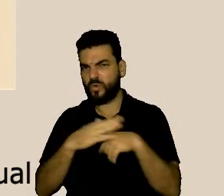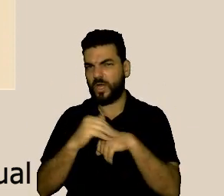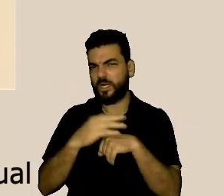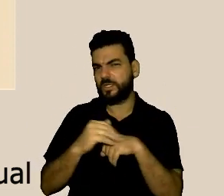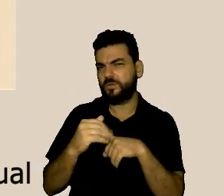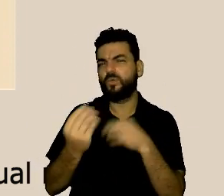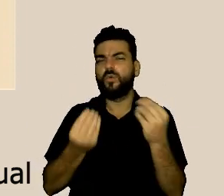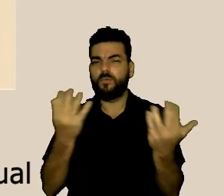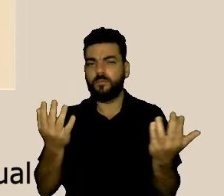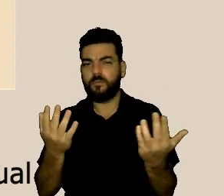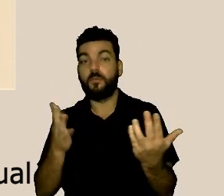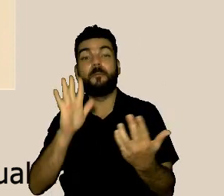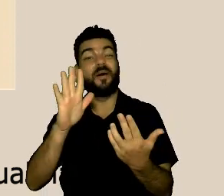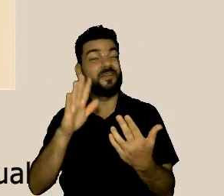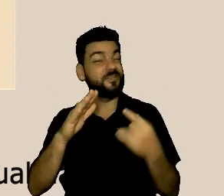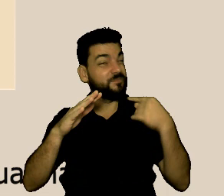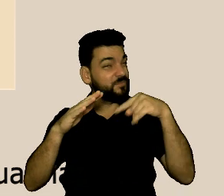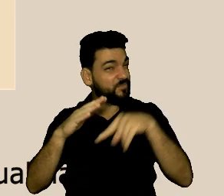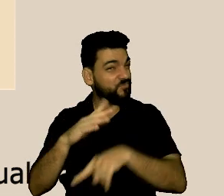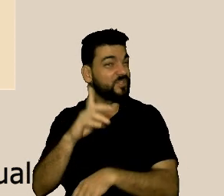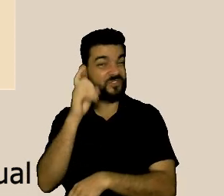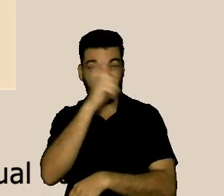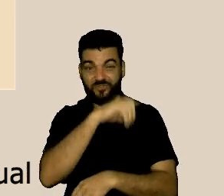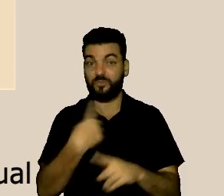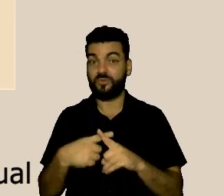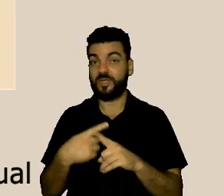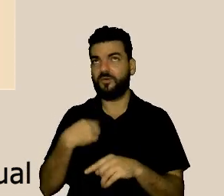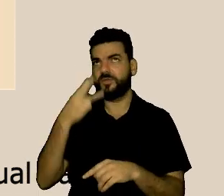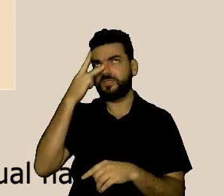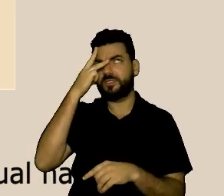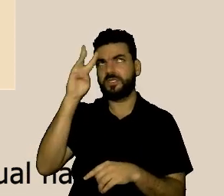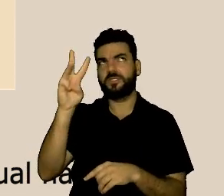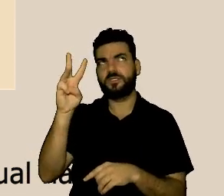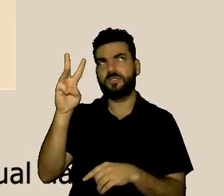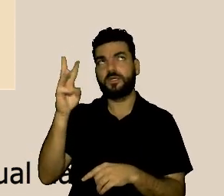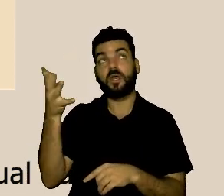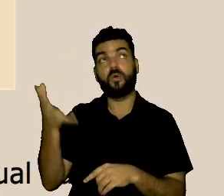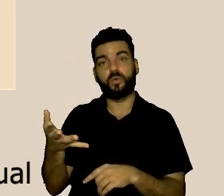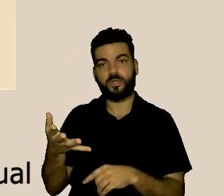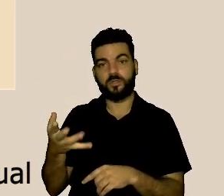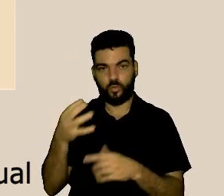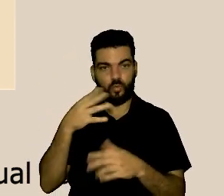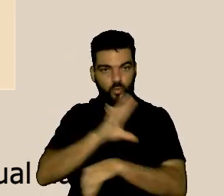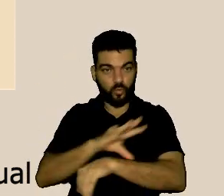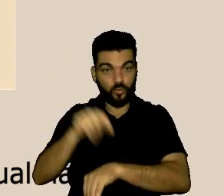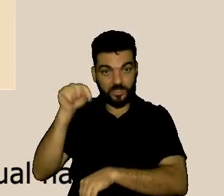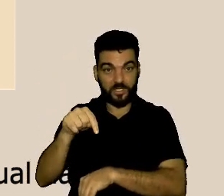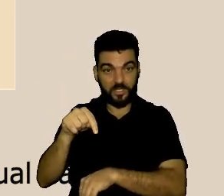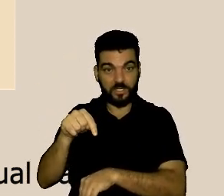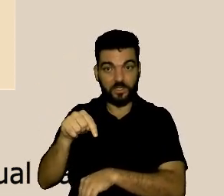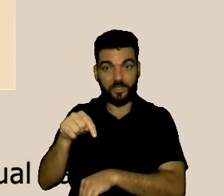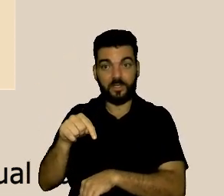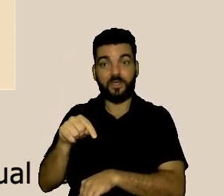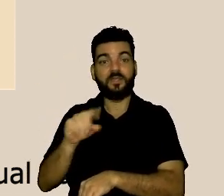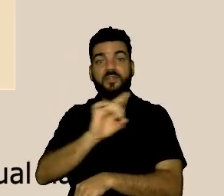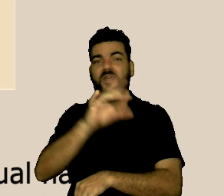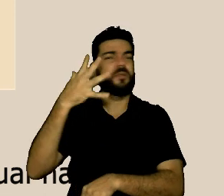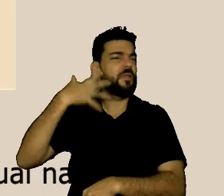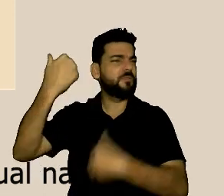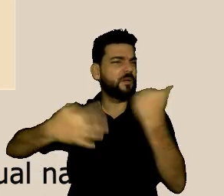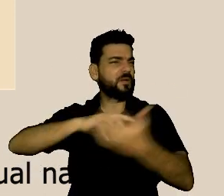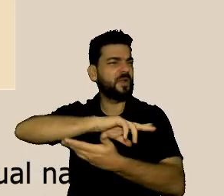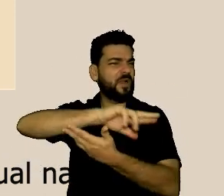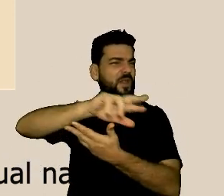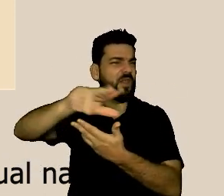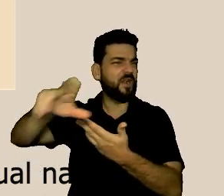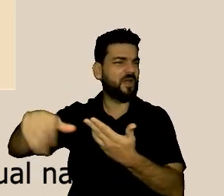a gente durante esses três dias hoje é o terceiro dia a gente ouviu pessoas maravilhosas aqui